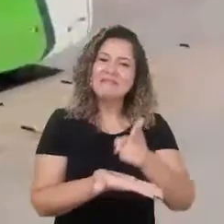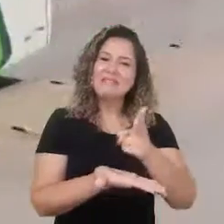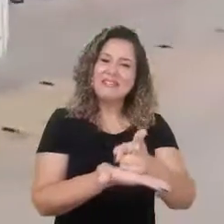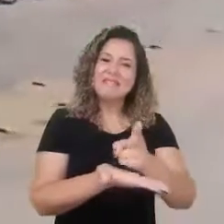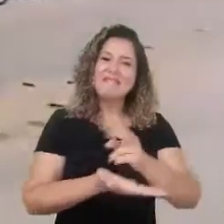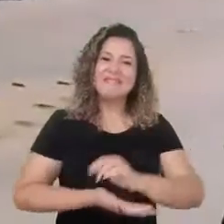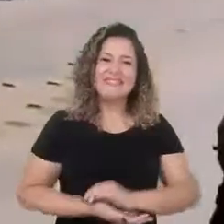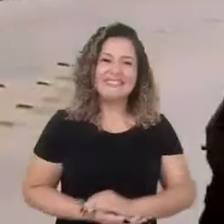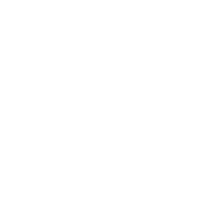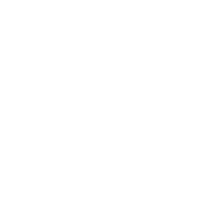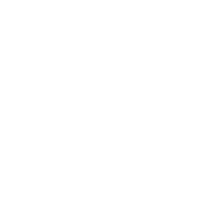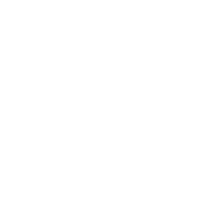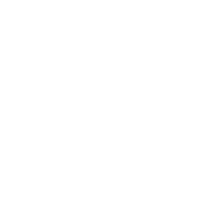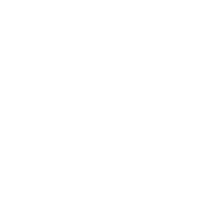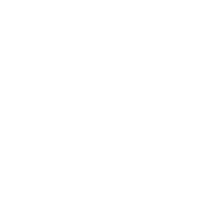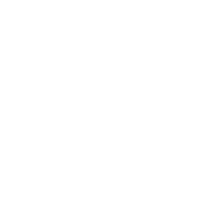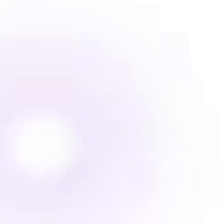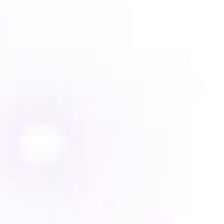a cidade seguir em frente.